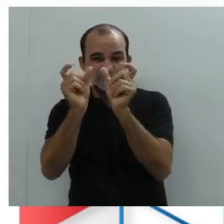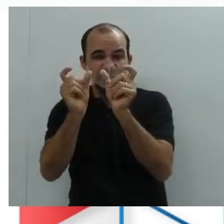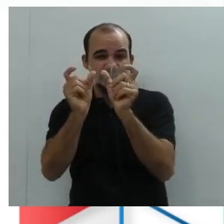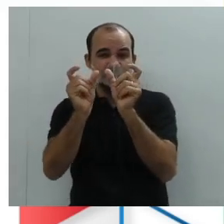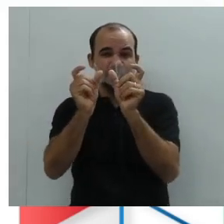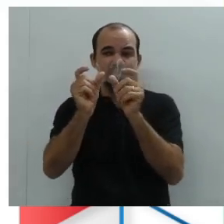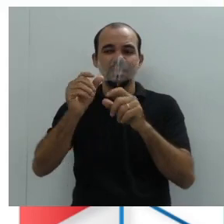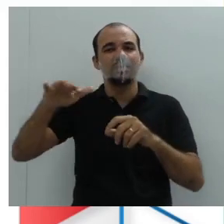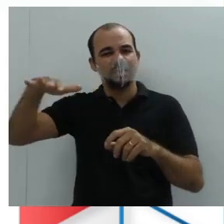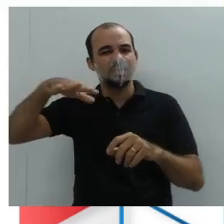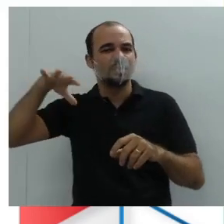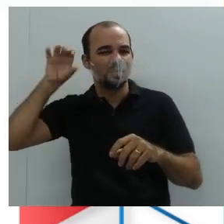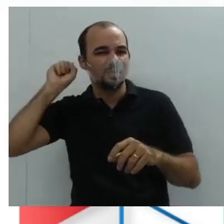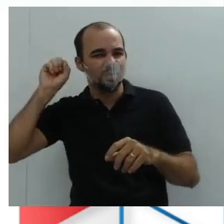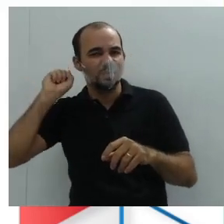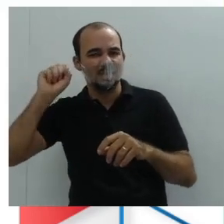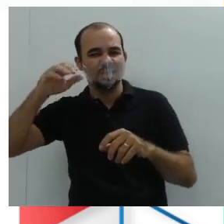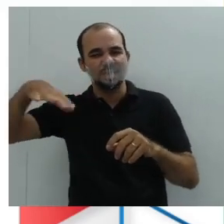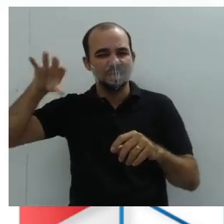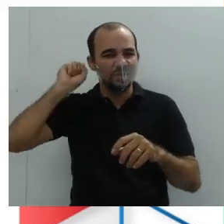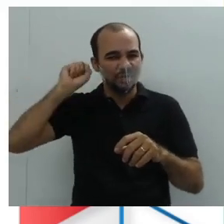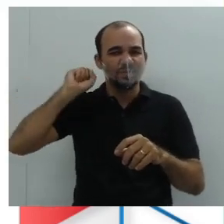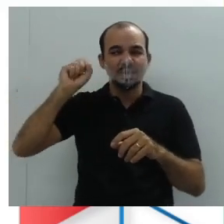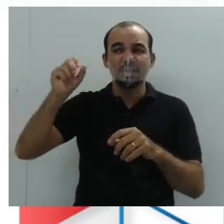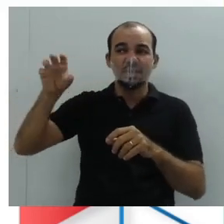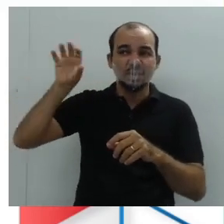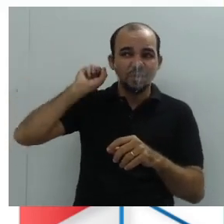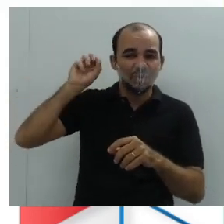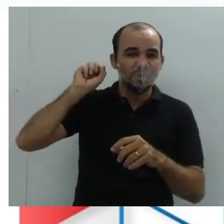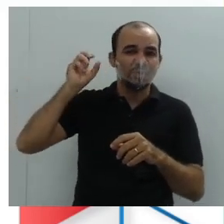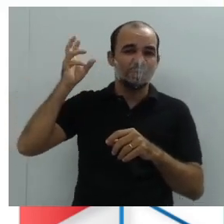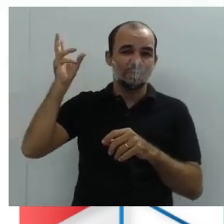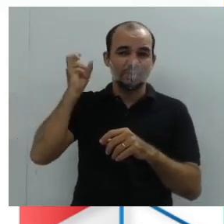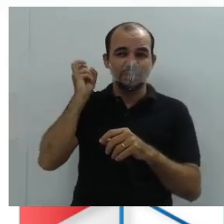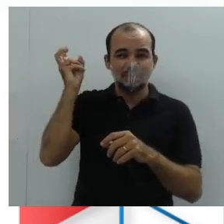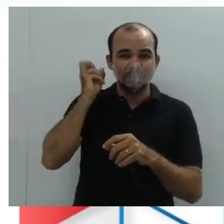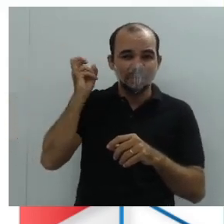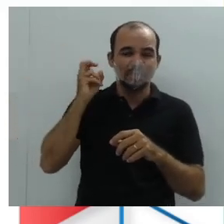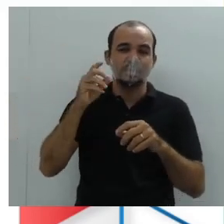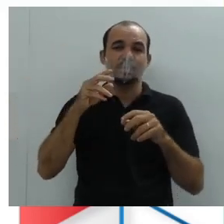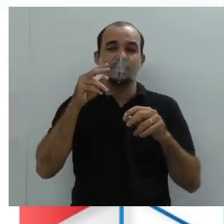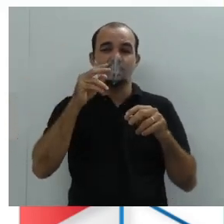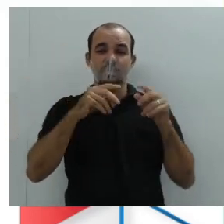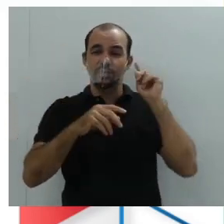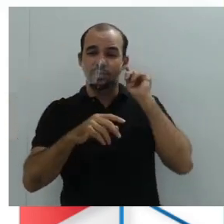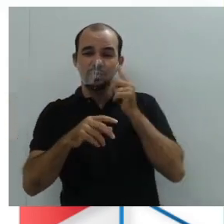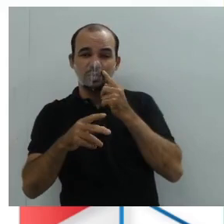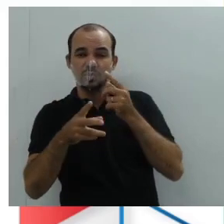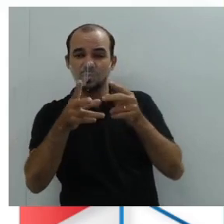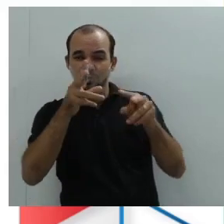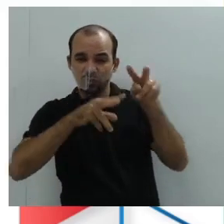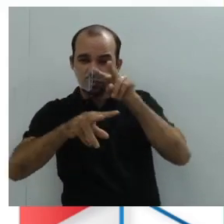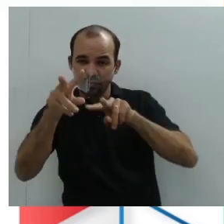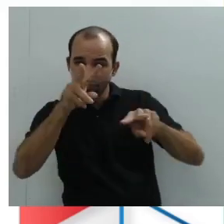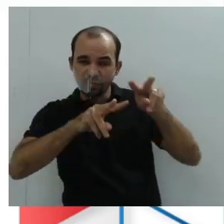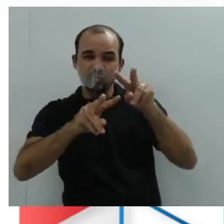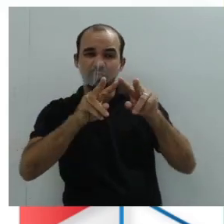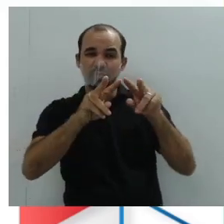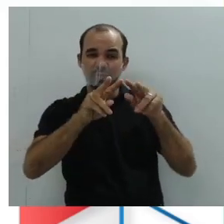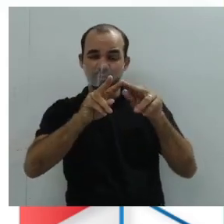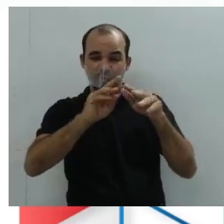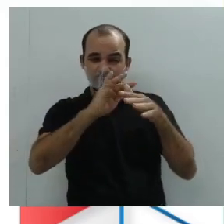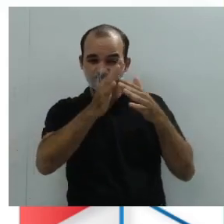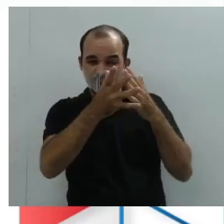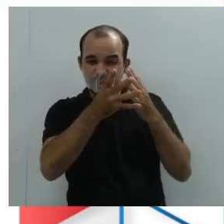mensagem que o emissor está nos passando. Ou seja, a gente está buscando compreender exatamente